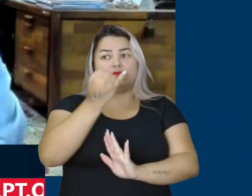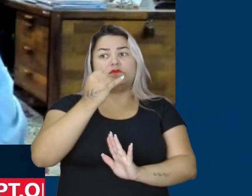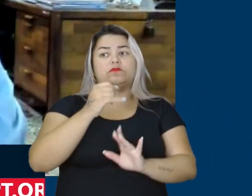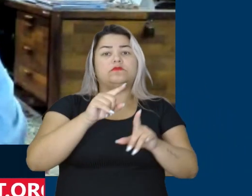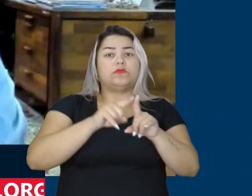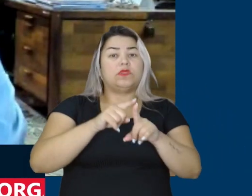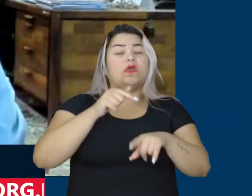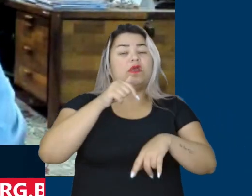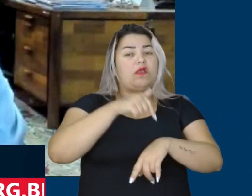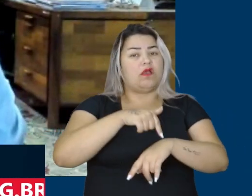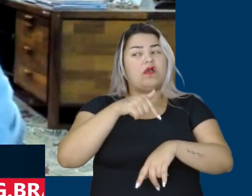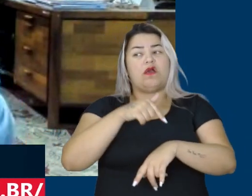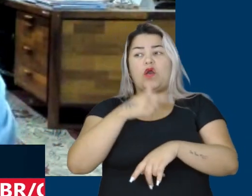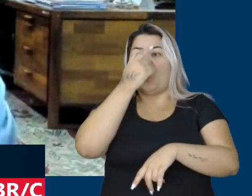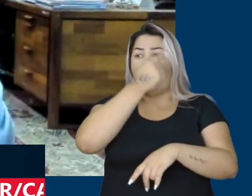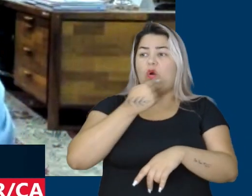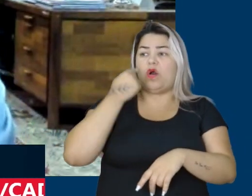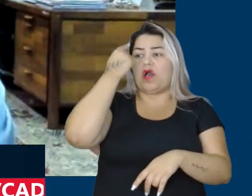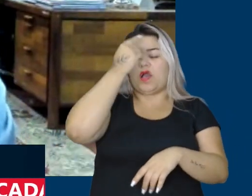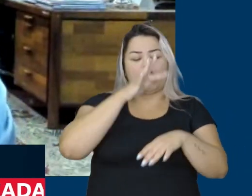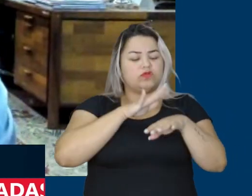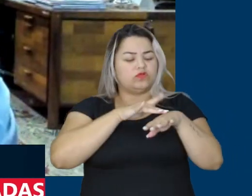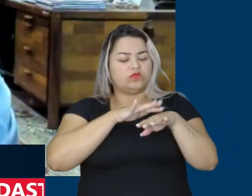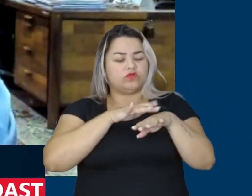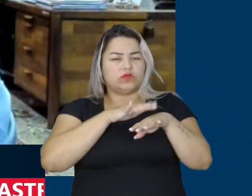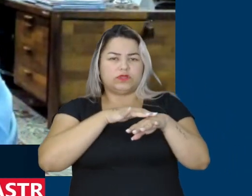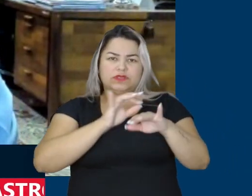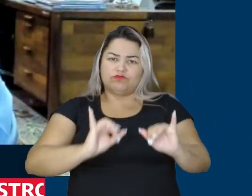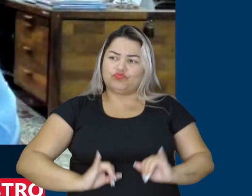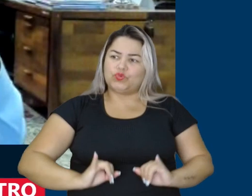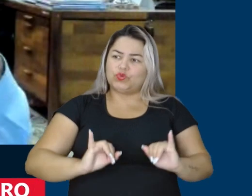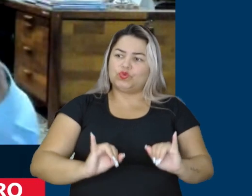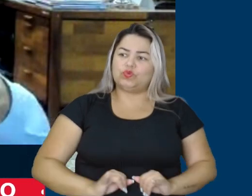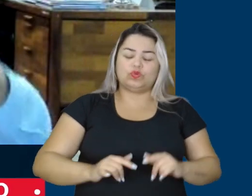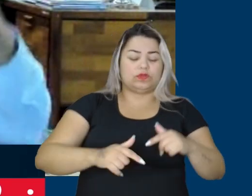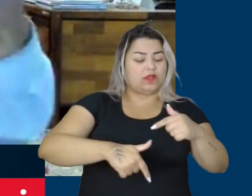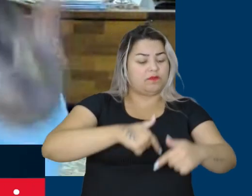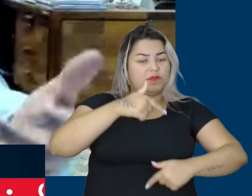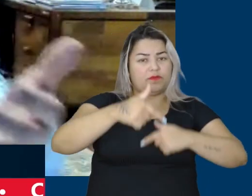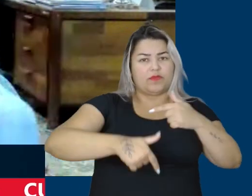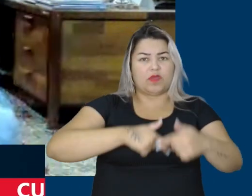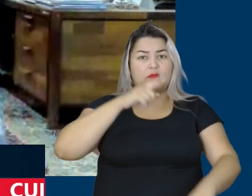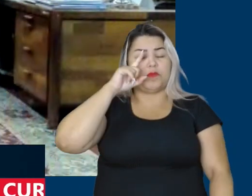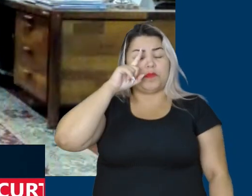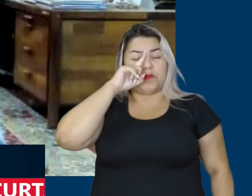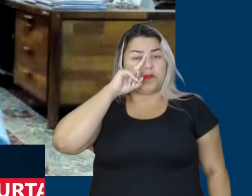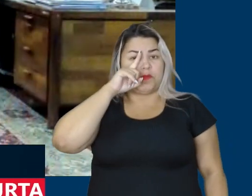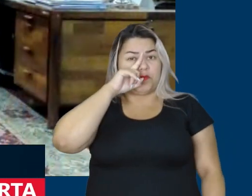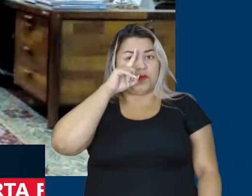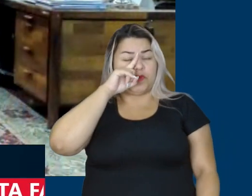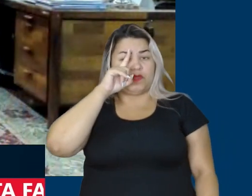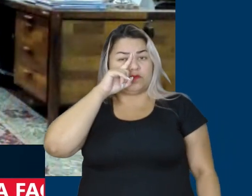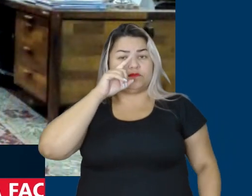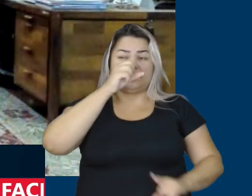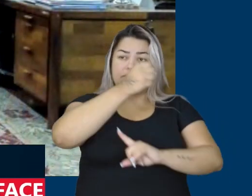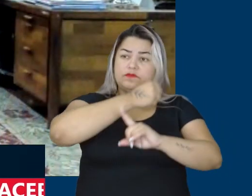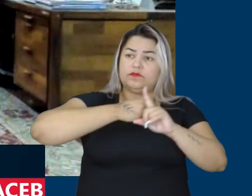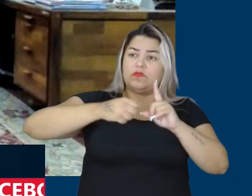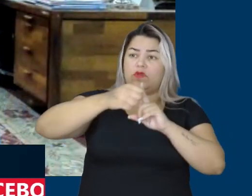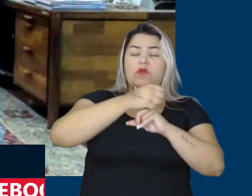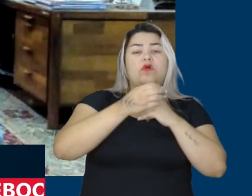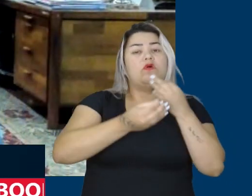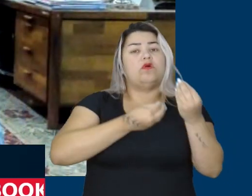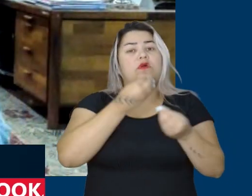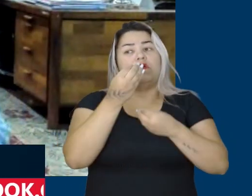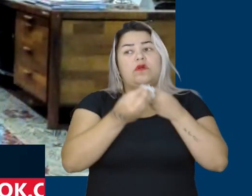excesso que leve à doença desse trabalhador e, consequentemente, também perigo para a sociedade, assim como